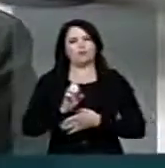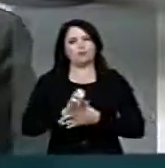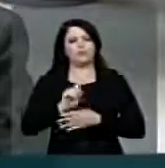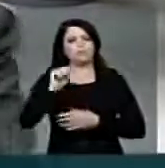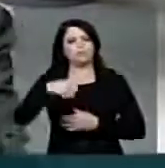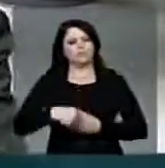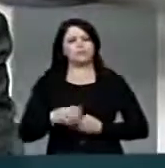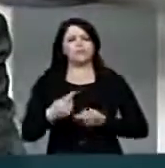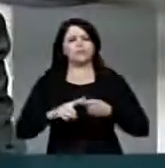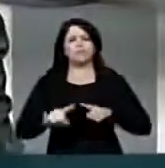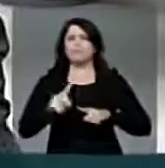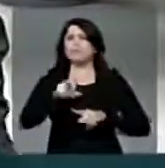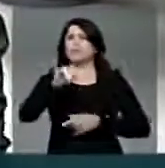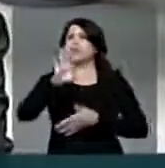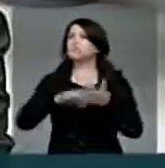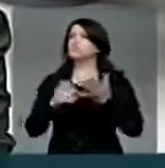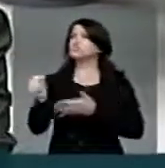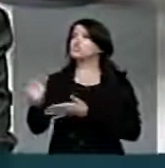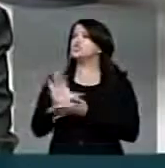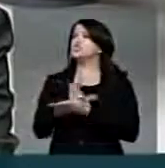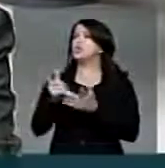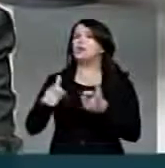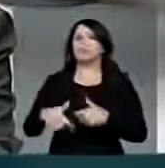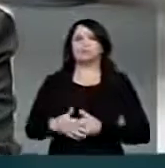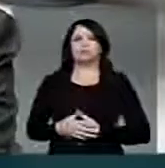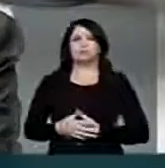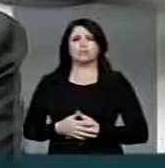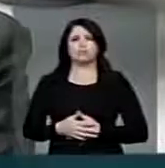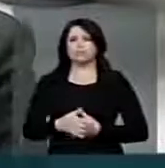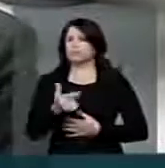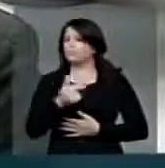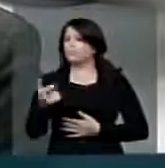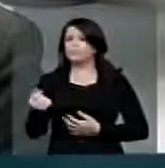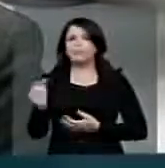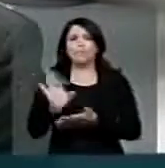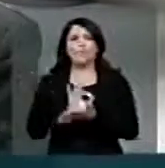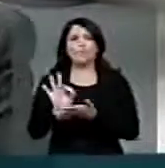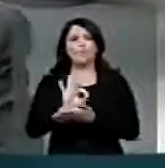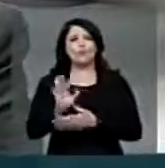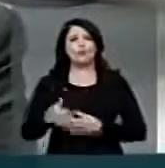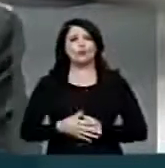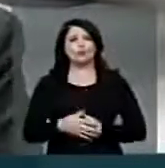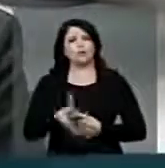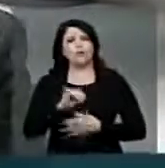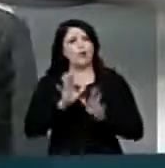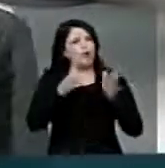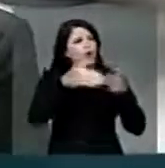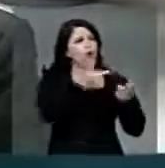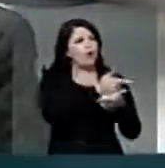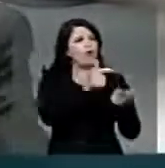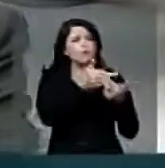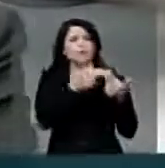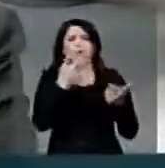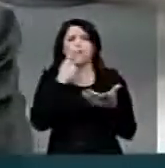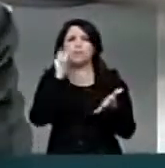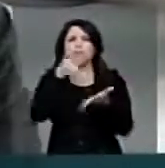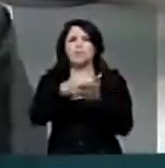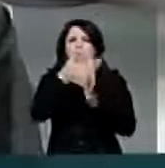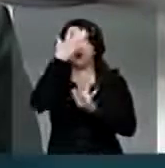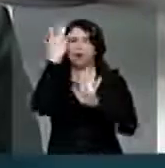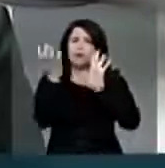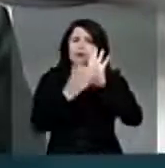sim, mas vai tirar esse dinheiro de onde? Se não tem dinheiro para outras atividades, para pagar o